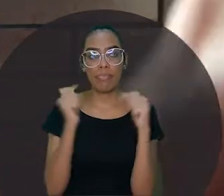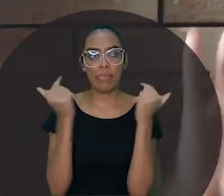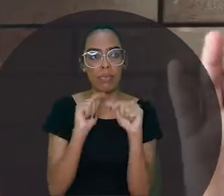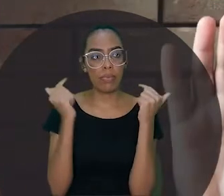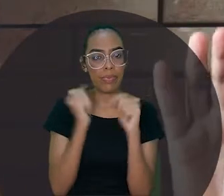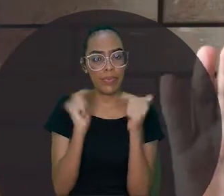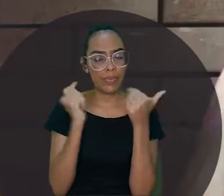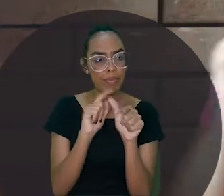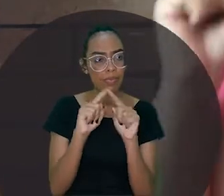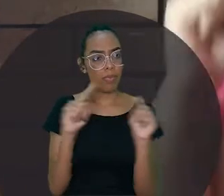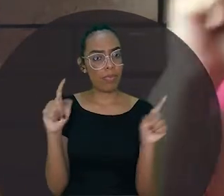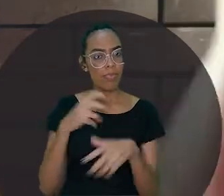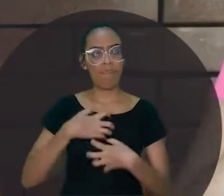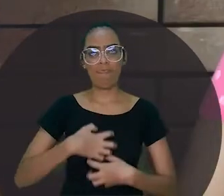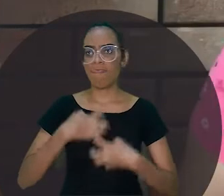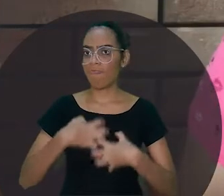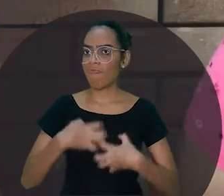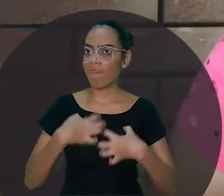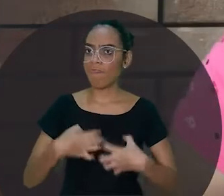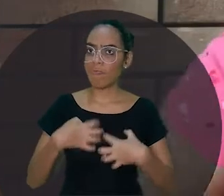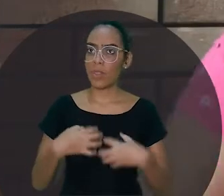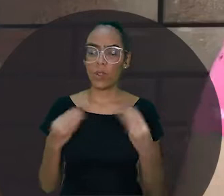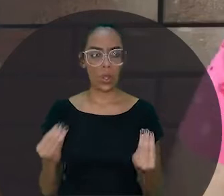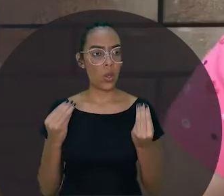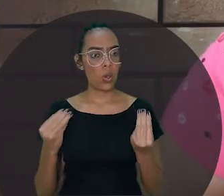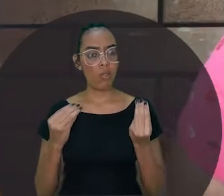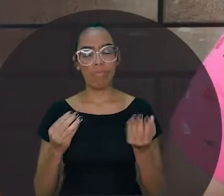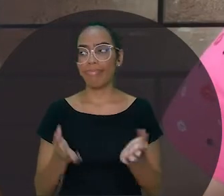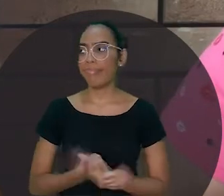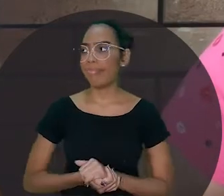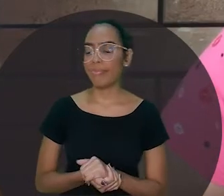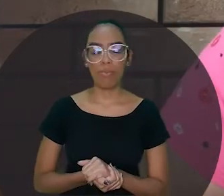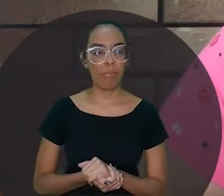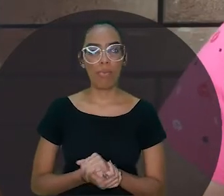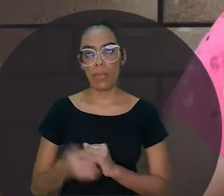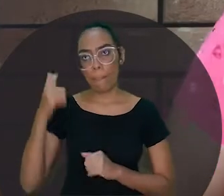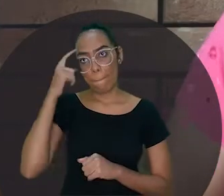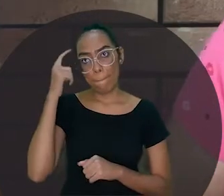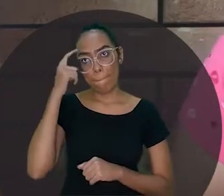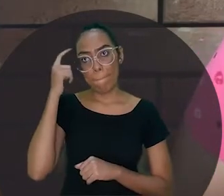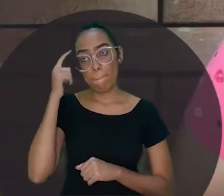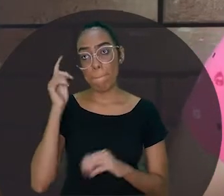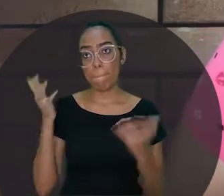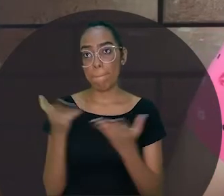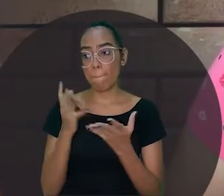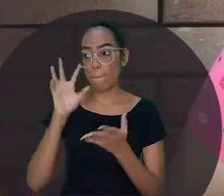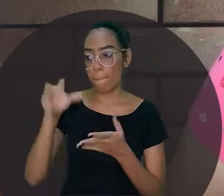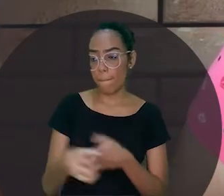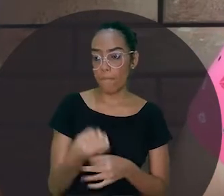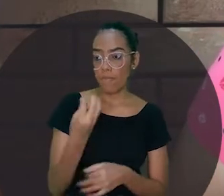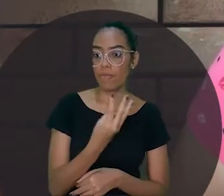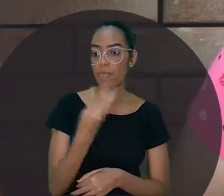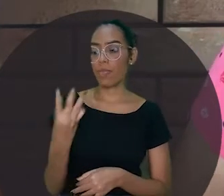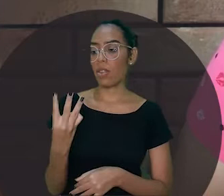Saiu, foi morrendo de rir, e a onça ficou lá danada, de raiva, toda amarrada no galho da árvore. Aí ele pensou, agora eu